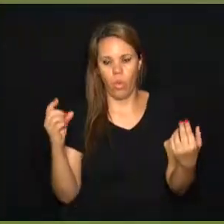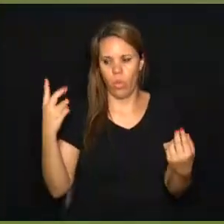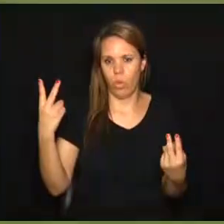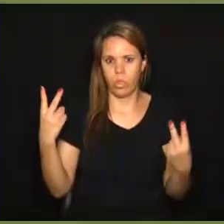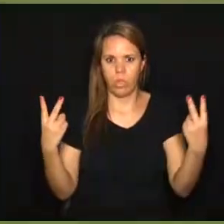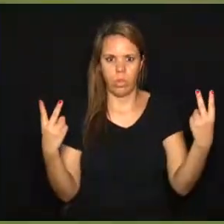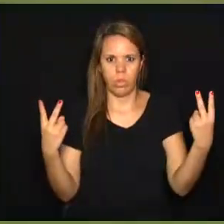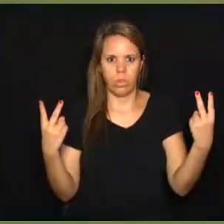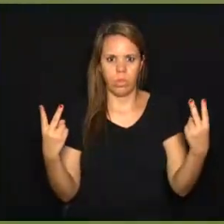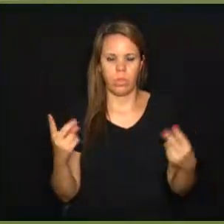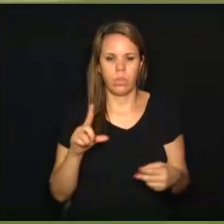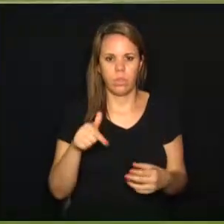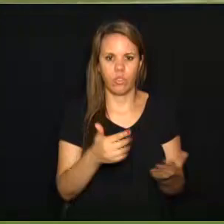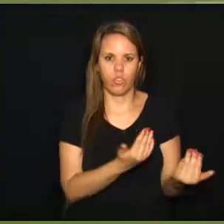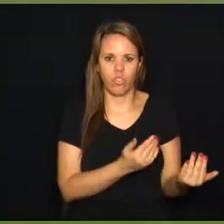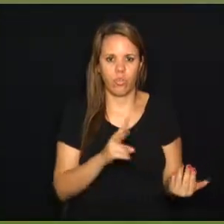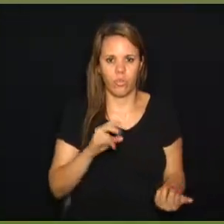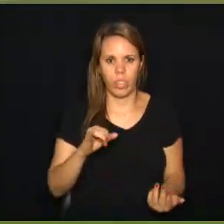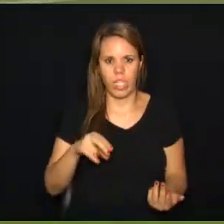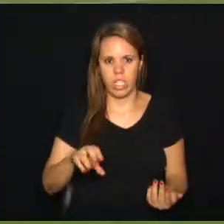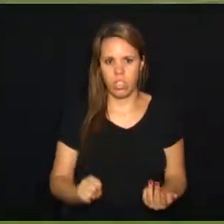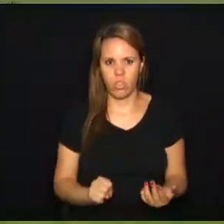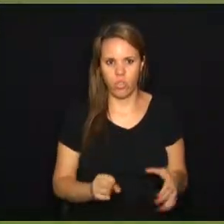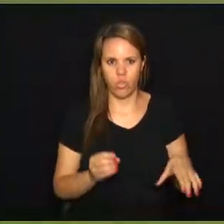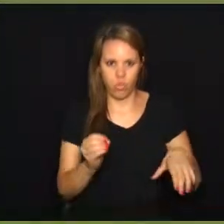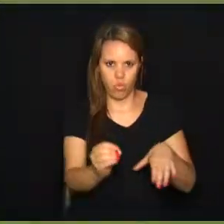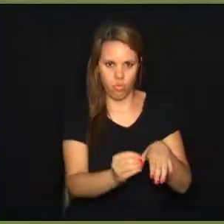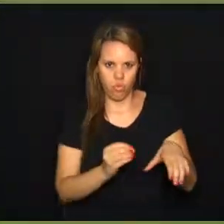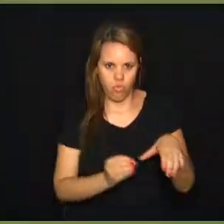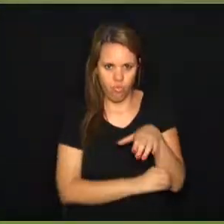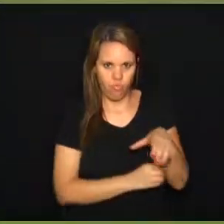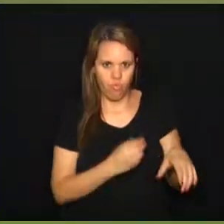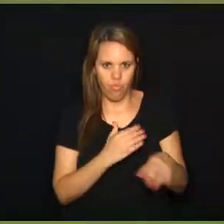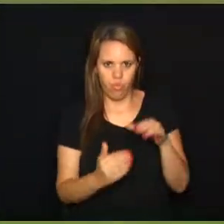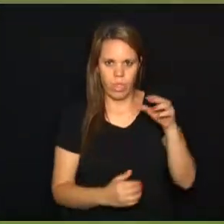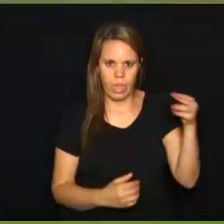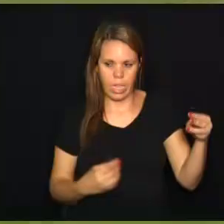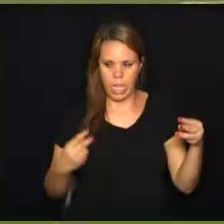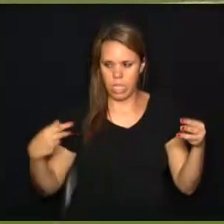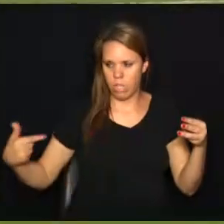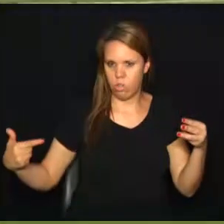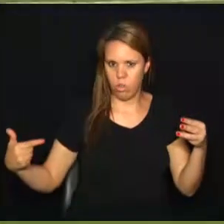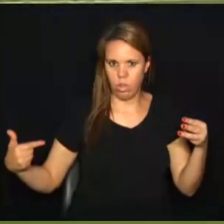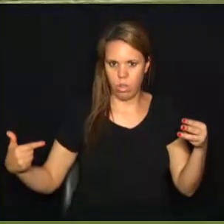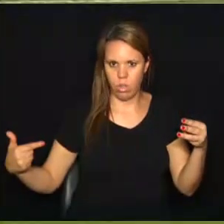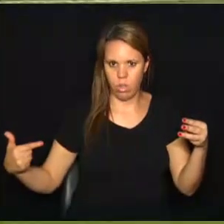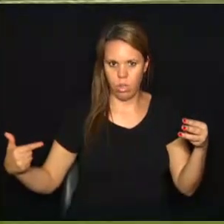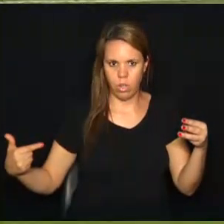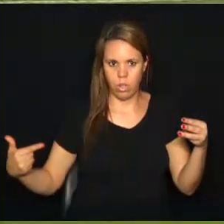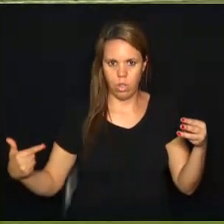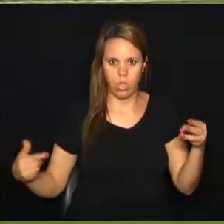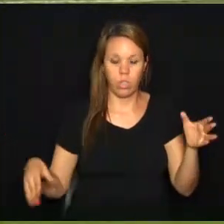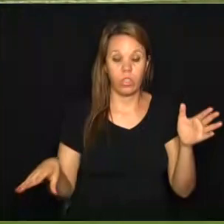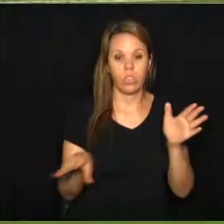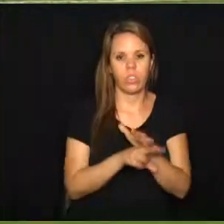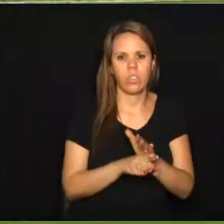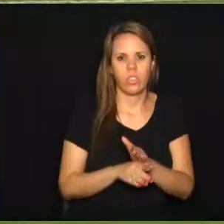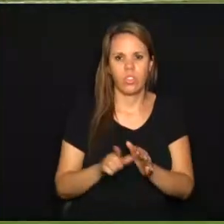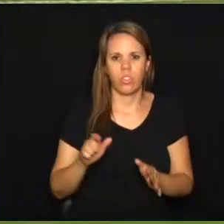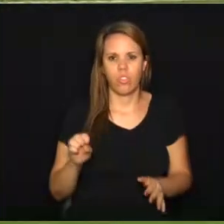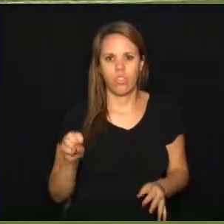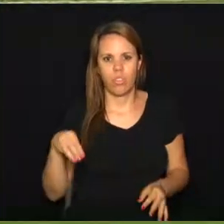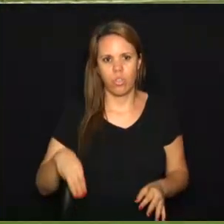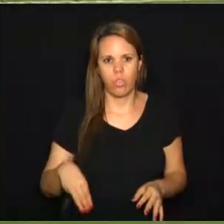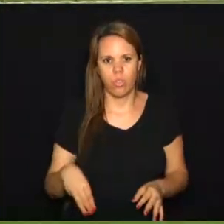2. O jovem Vinícius Anocelo colocou a ponte à frente, 3 a 2. Aí chegou a vez de Gilcinho,